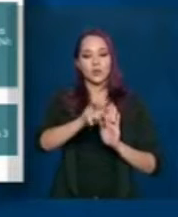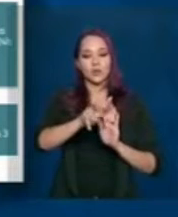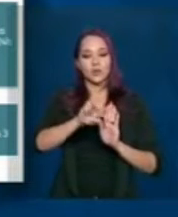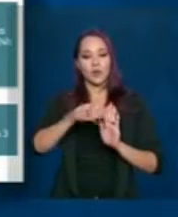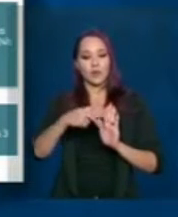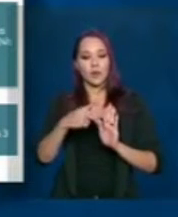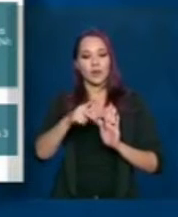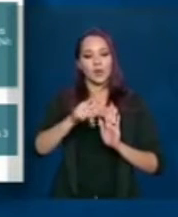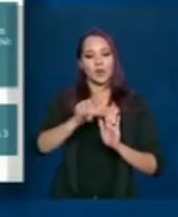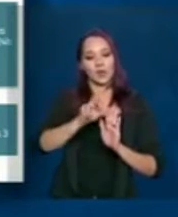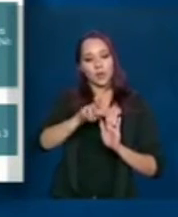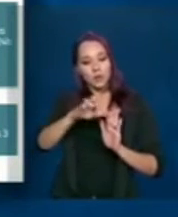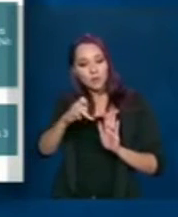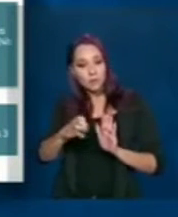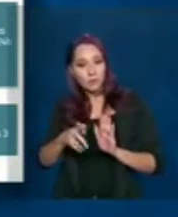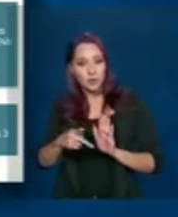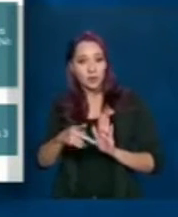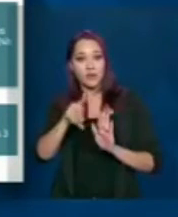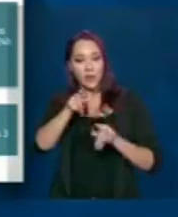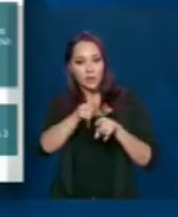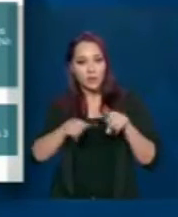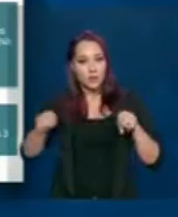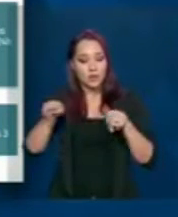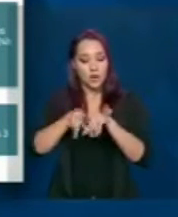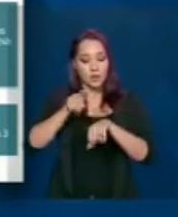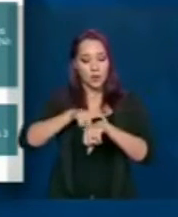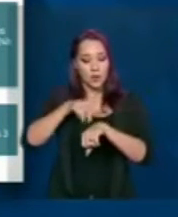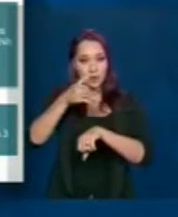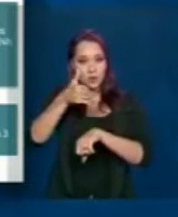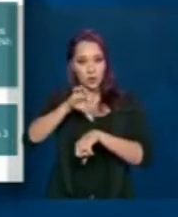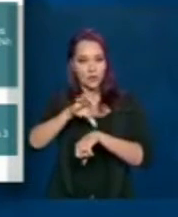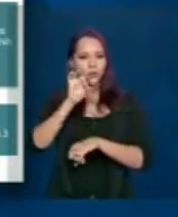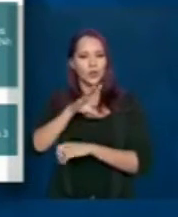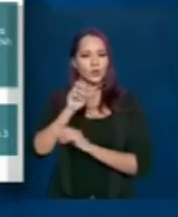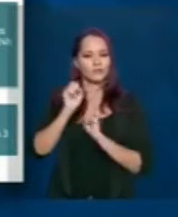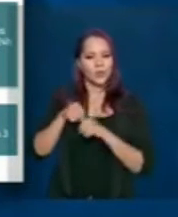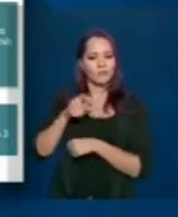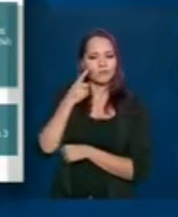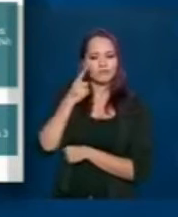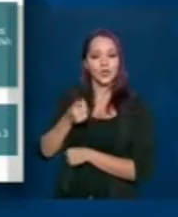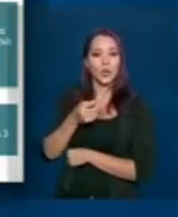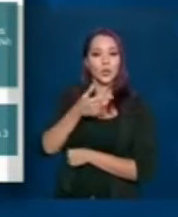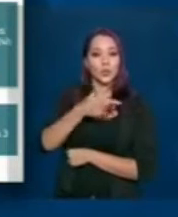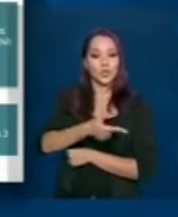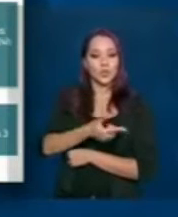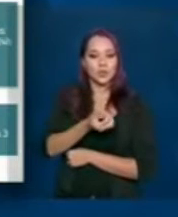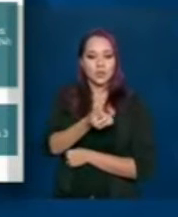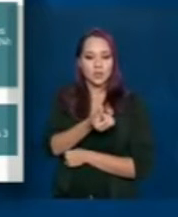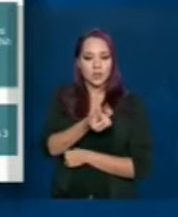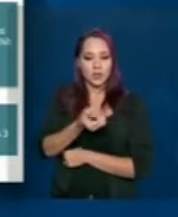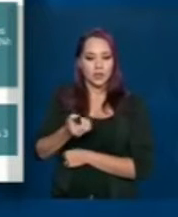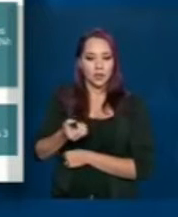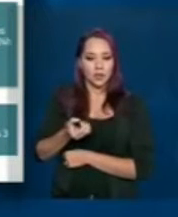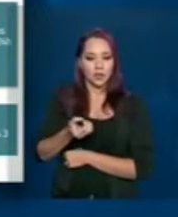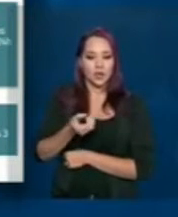atualizado agora a partir das 19 horas mas a gente pode verificar que 260 óbitos foram confirmados nos últimos três